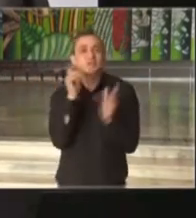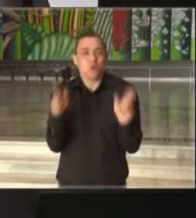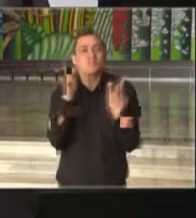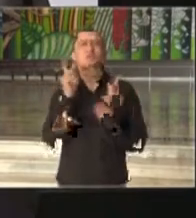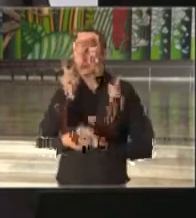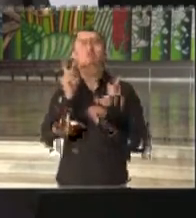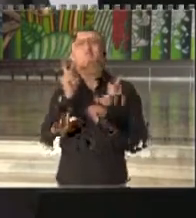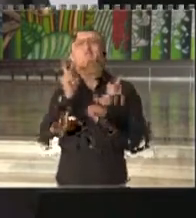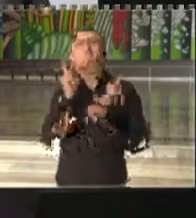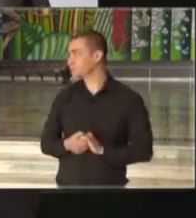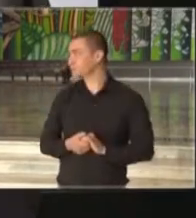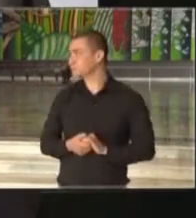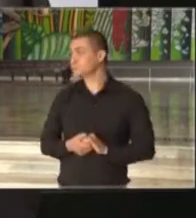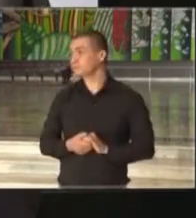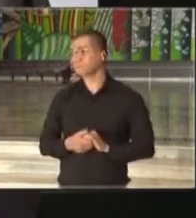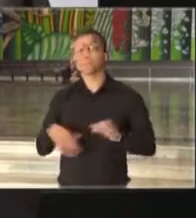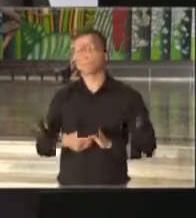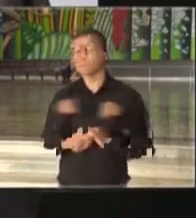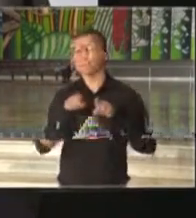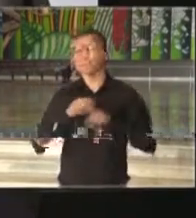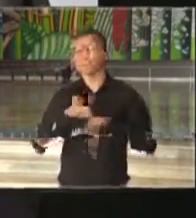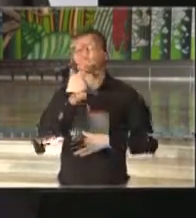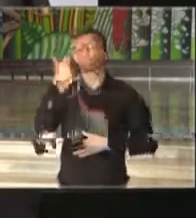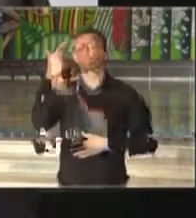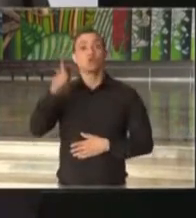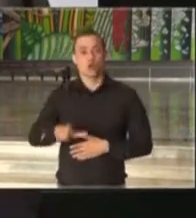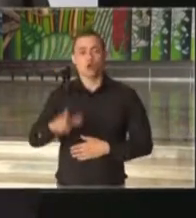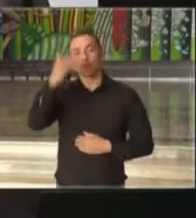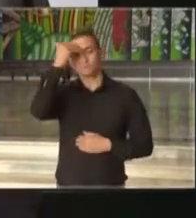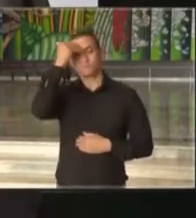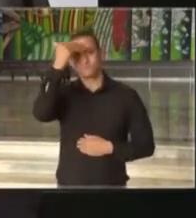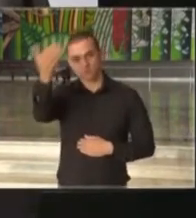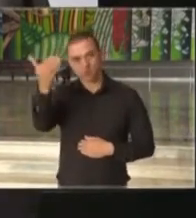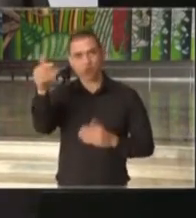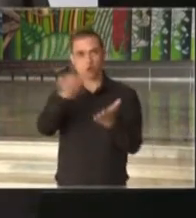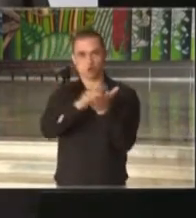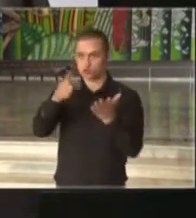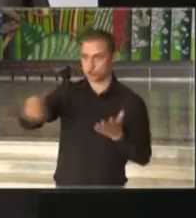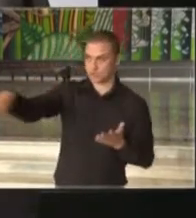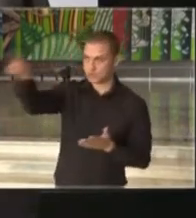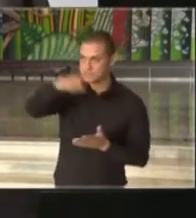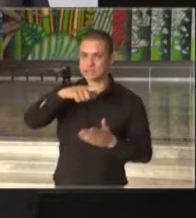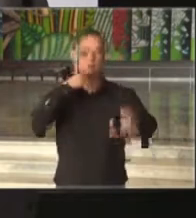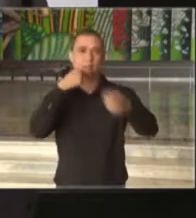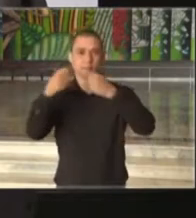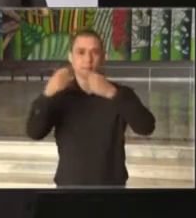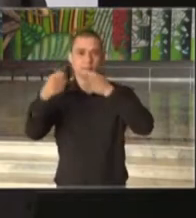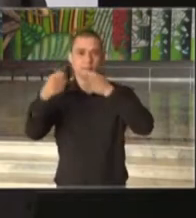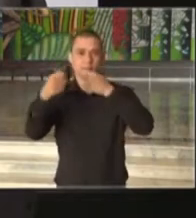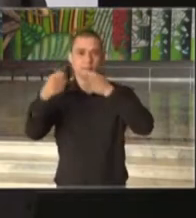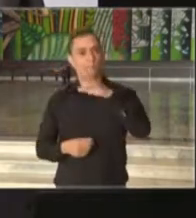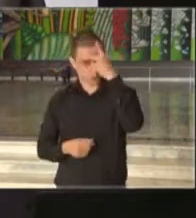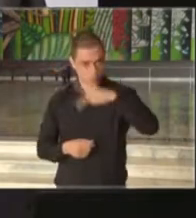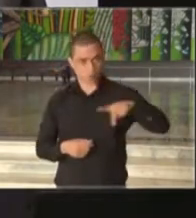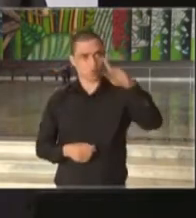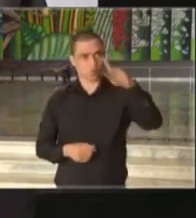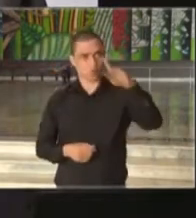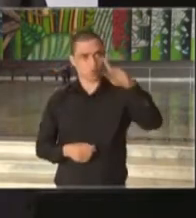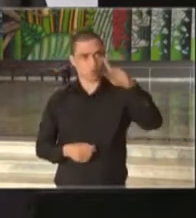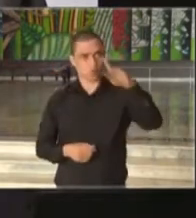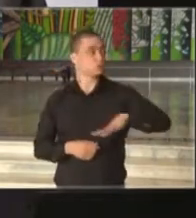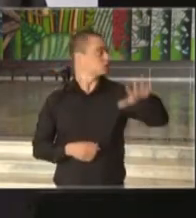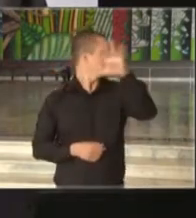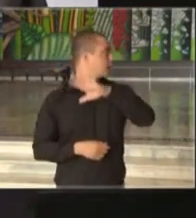Quero também renovar aqui o agradecimento aos jornalistas, à imprensa, que de maneira geral e